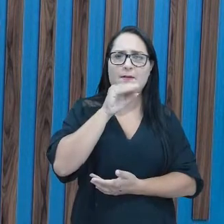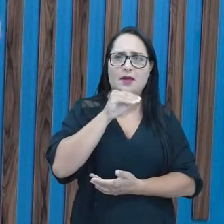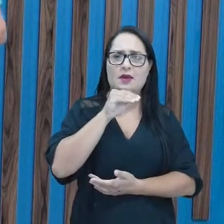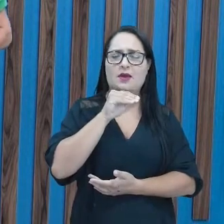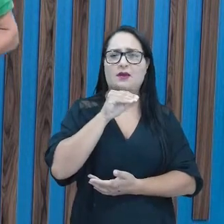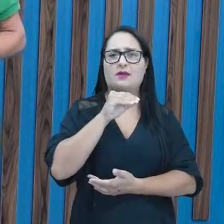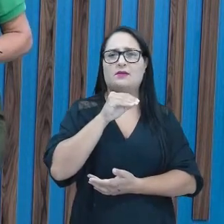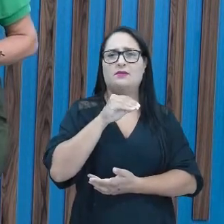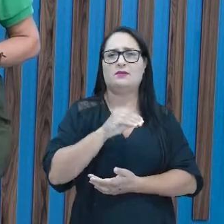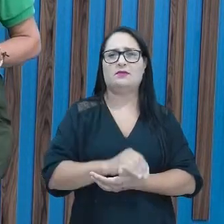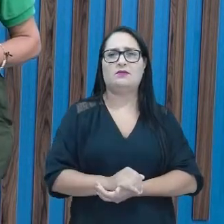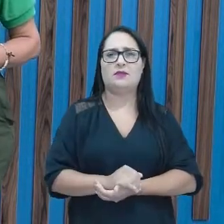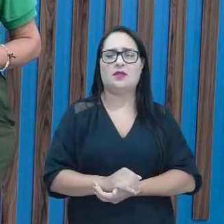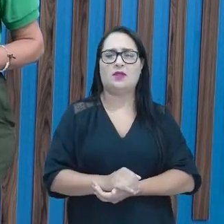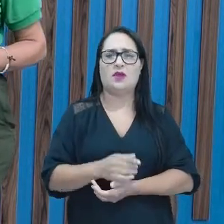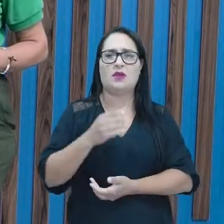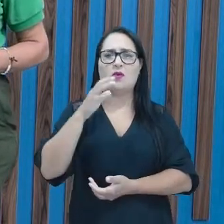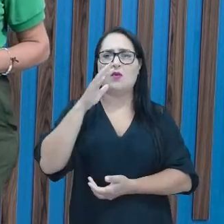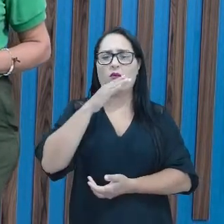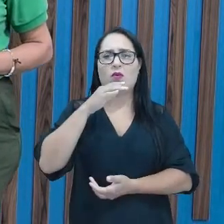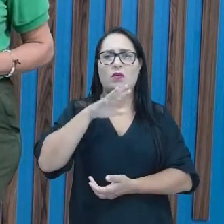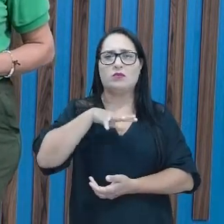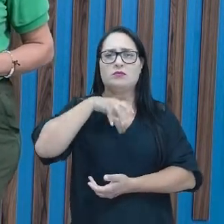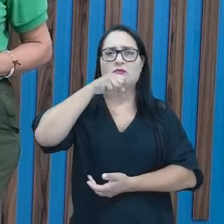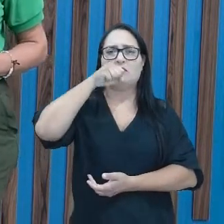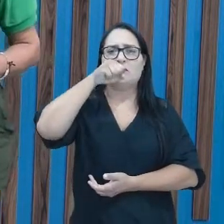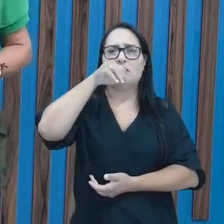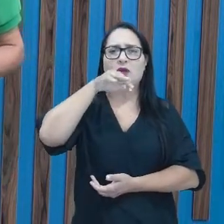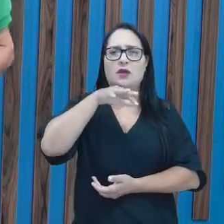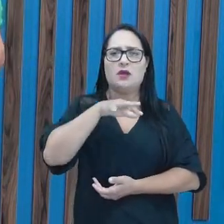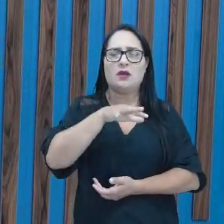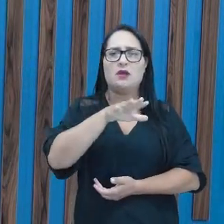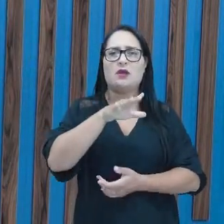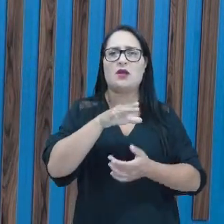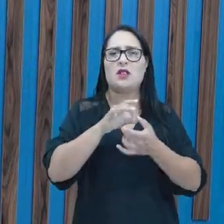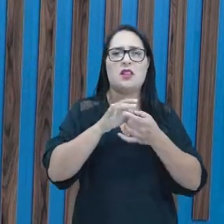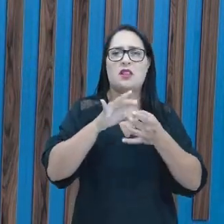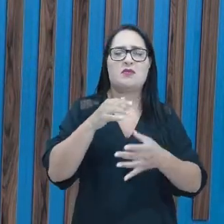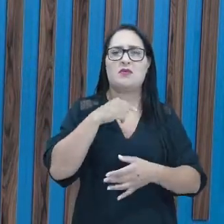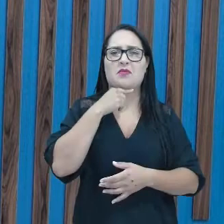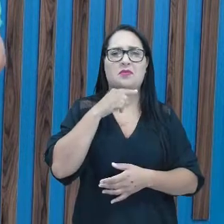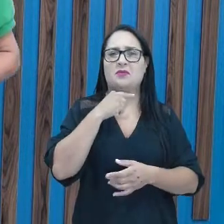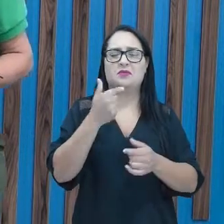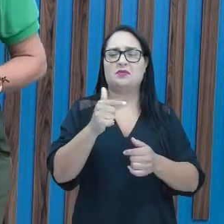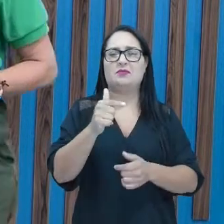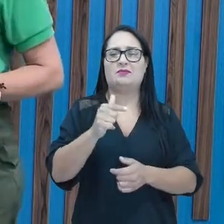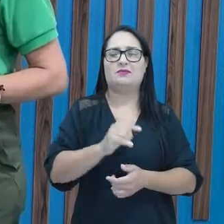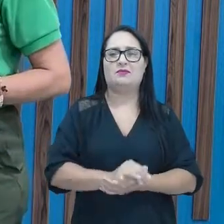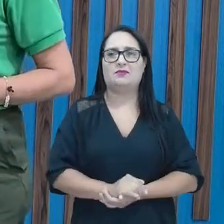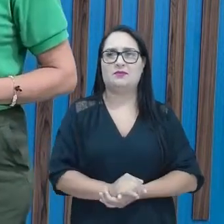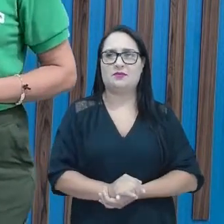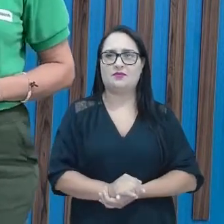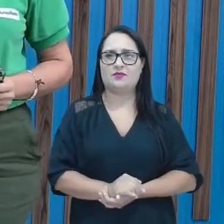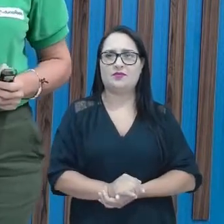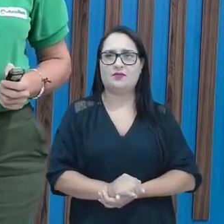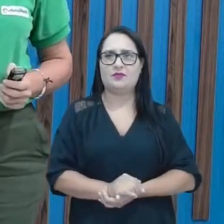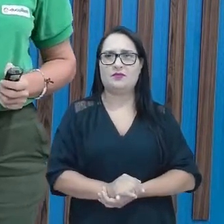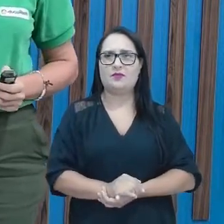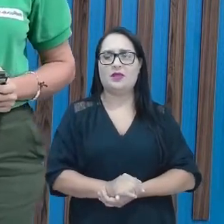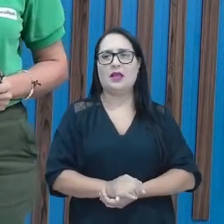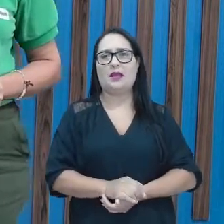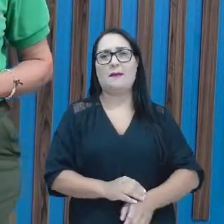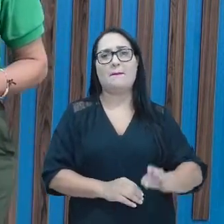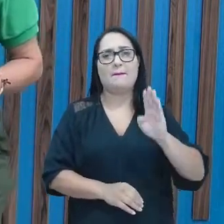não deixando o ar passar livremente. Vamos testar? Olha só, vamos falar essas consoantes aí.